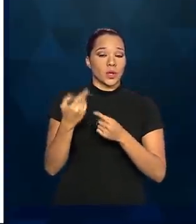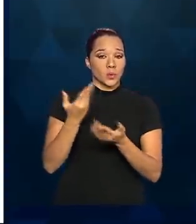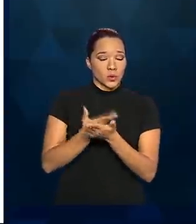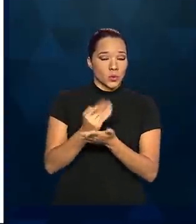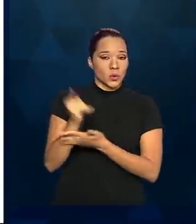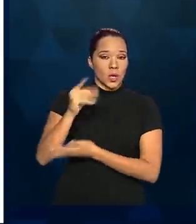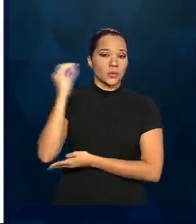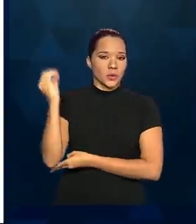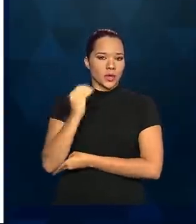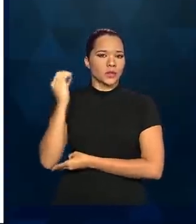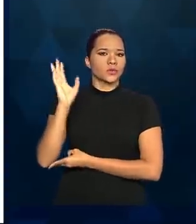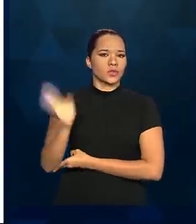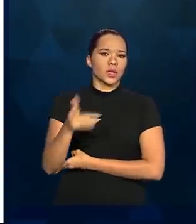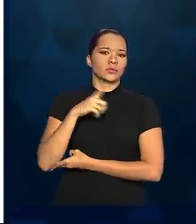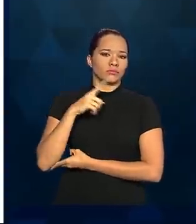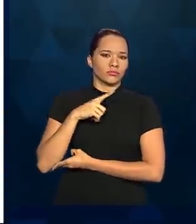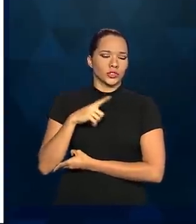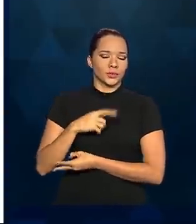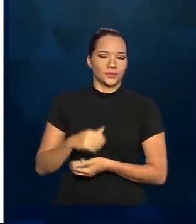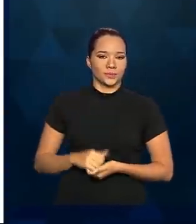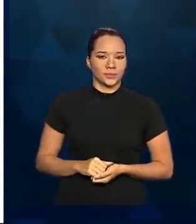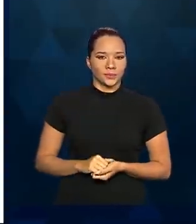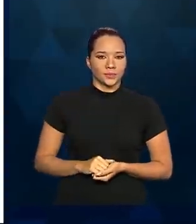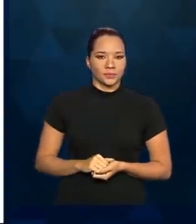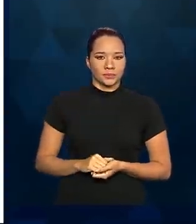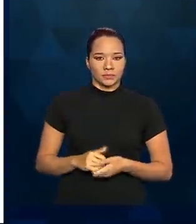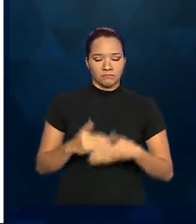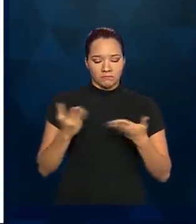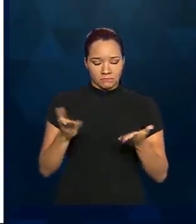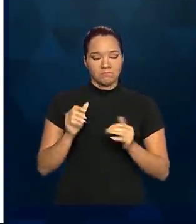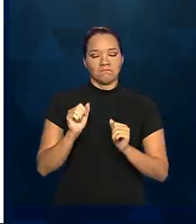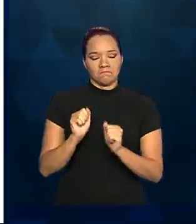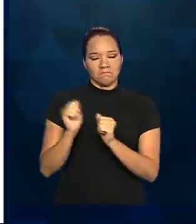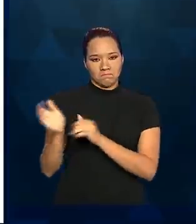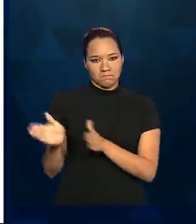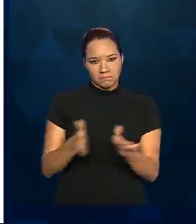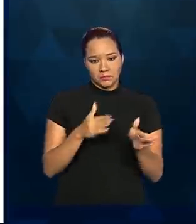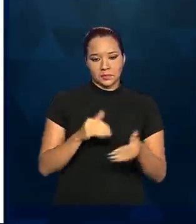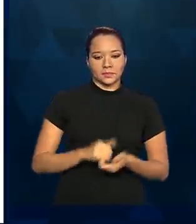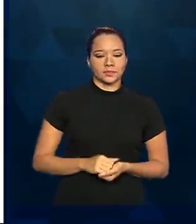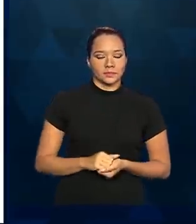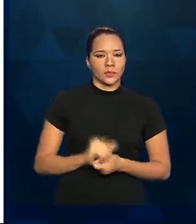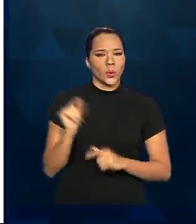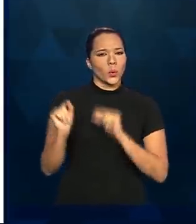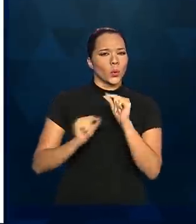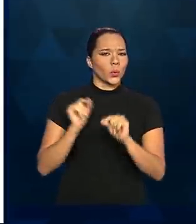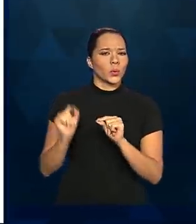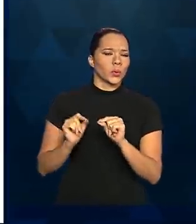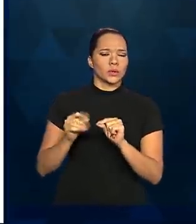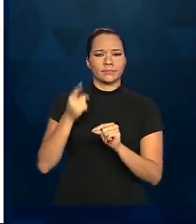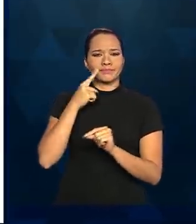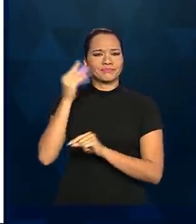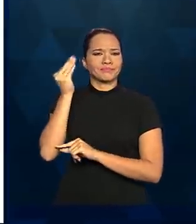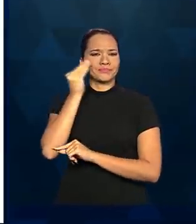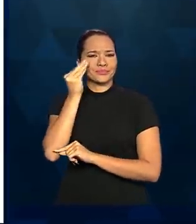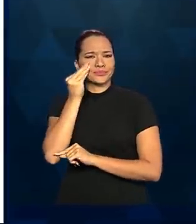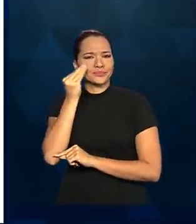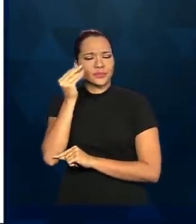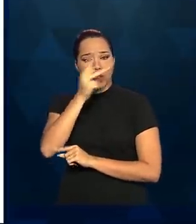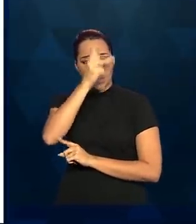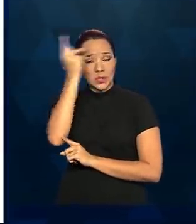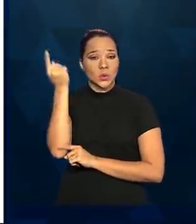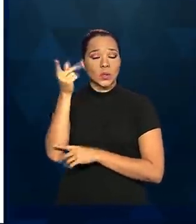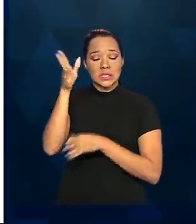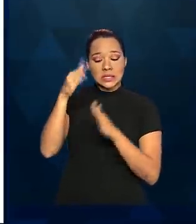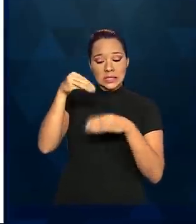Grande do Sul, já acontecia isso. Então, Renato, por favor. O que nós fizemos? Nós testamos as pessoas que